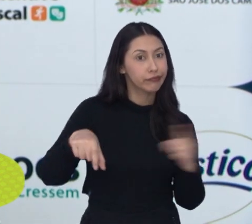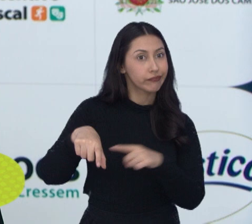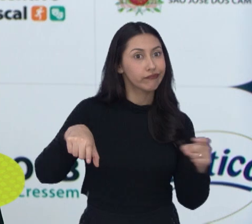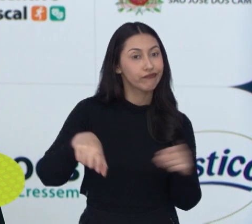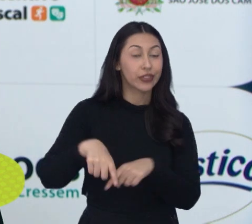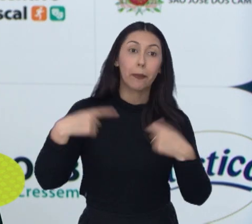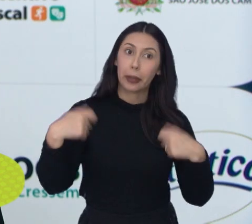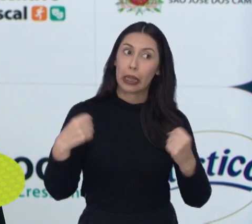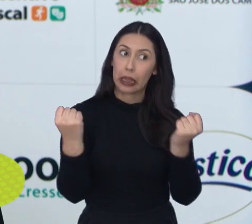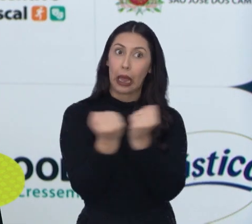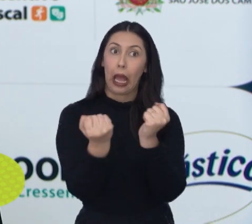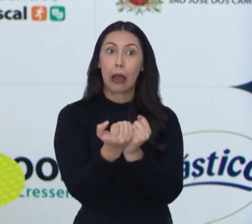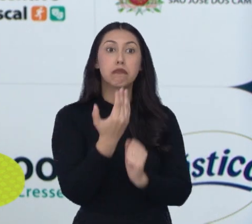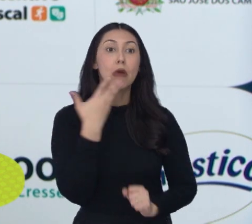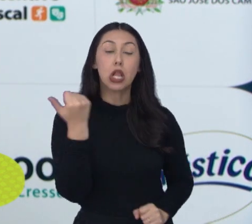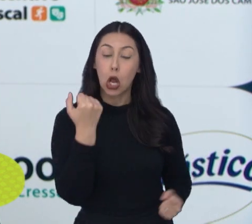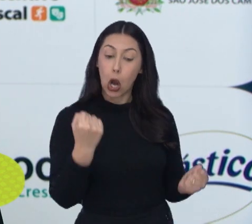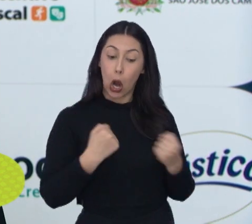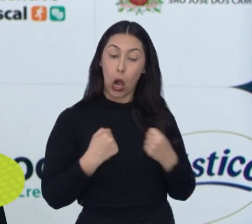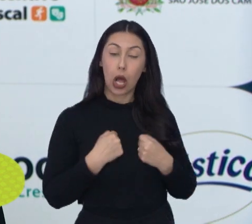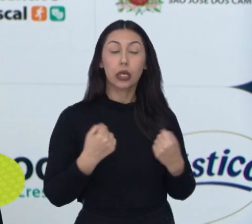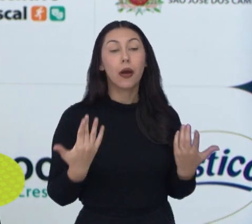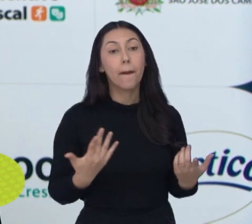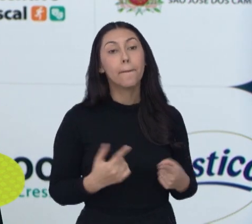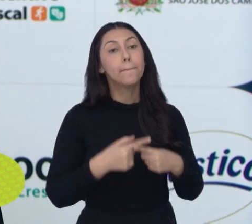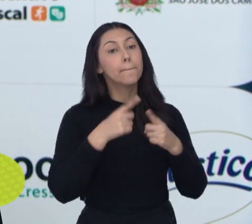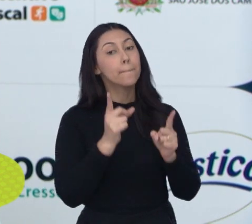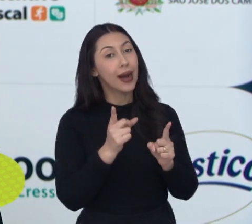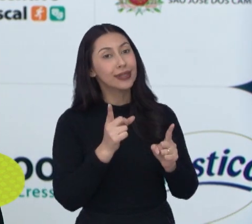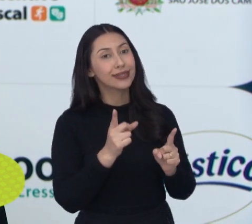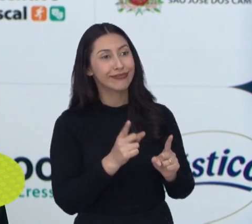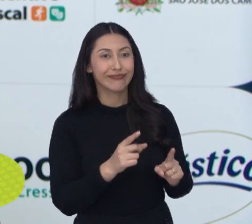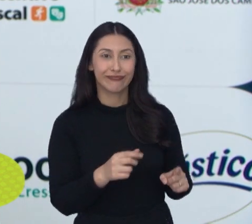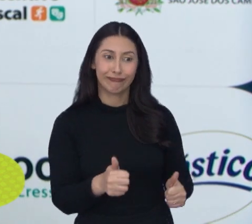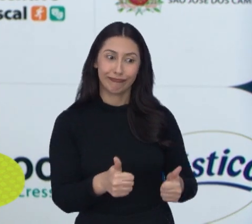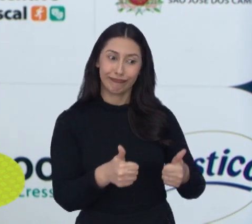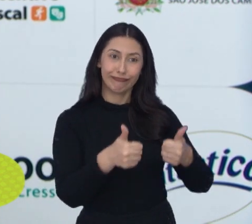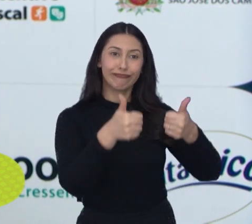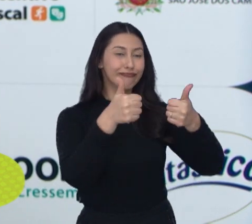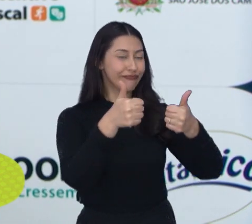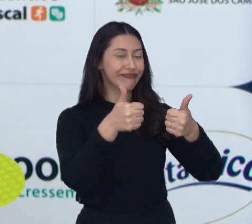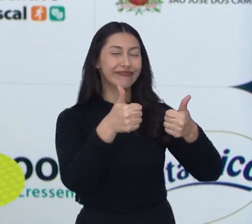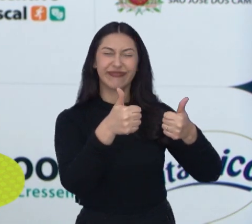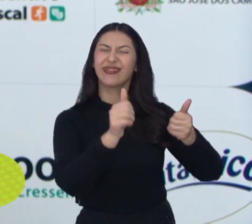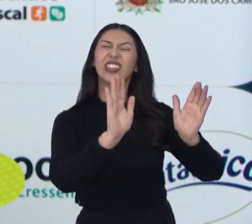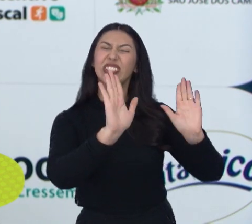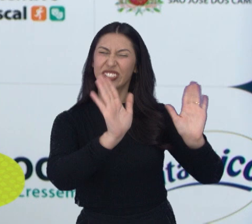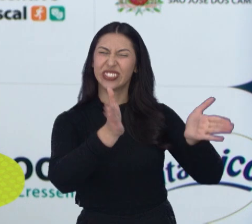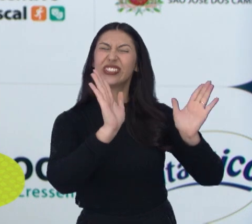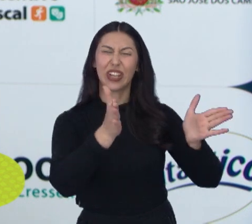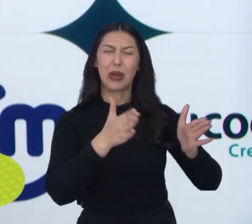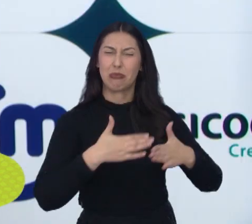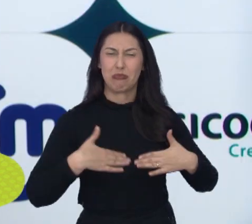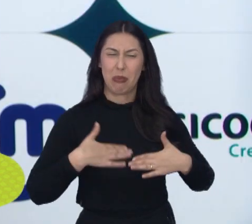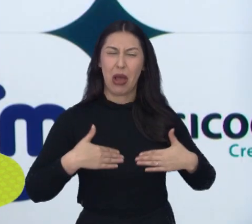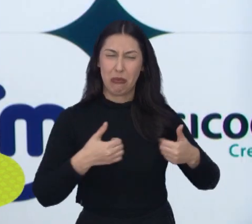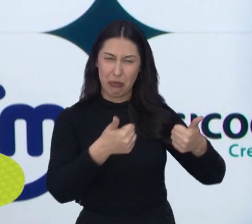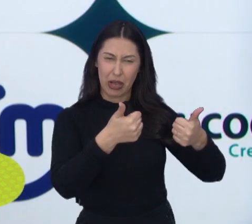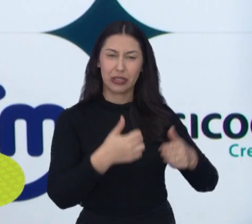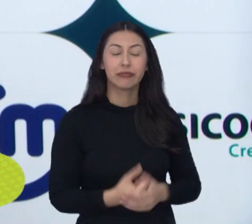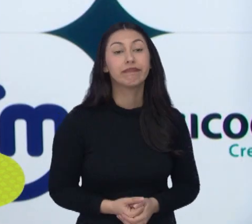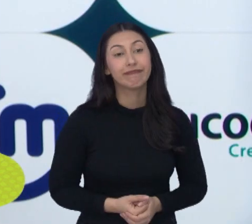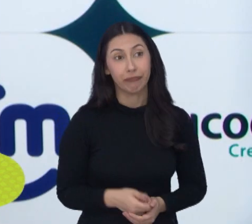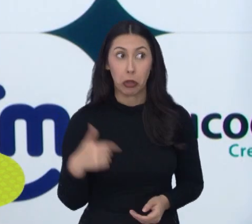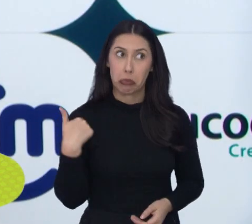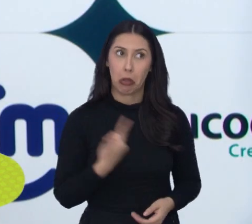defesas. Mas, enquanto a soma estiver dando positivo, estaremos satisfeitos. Para nós é